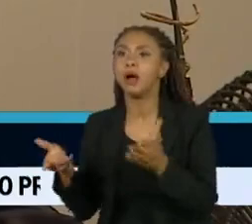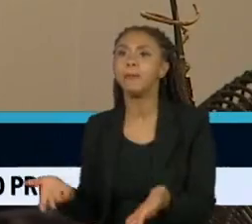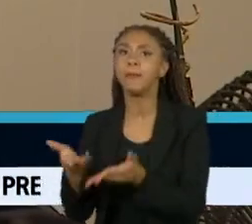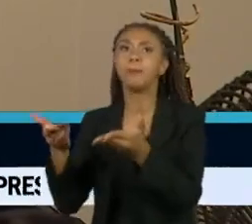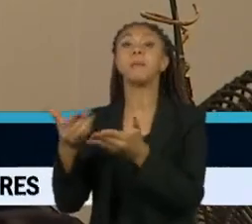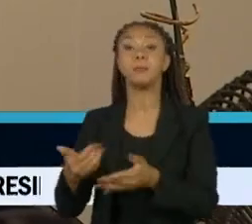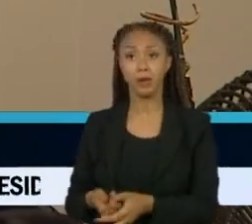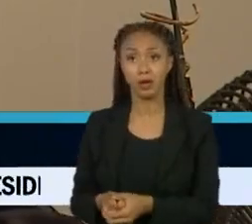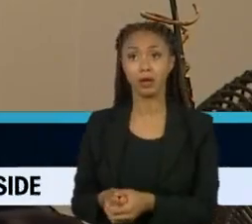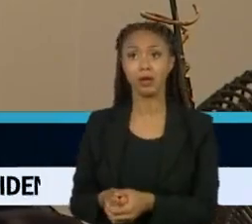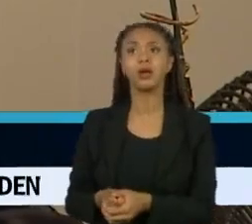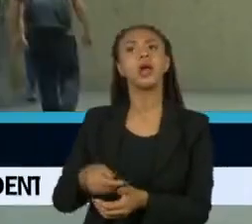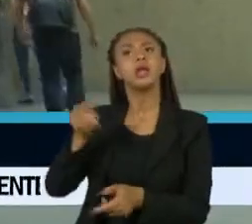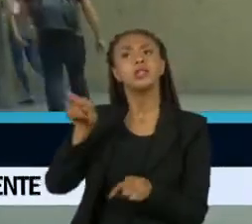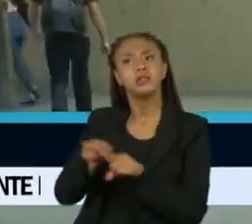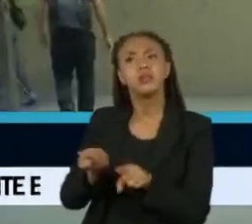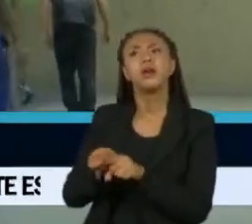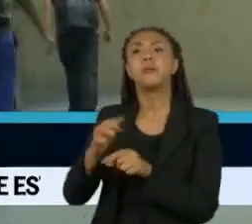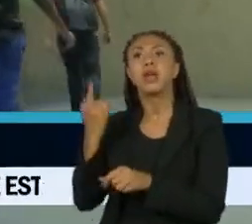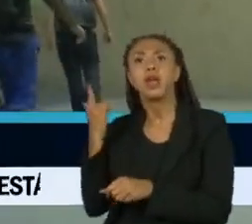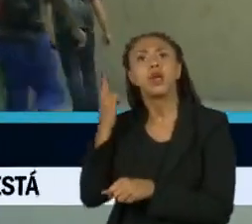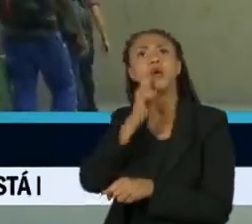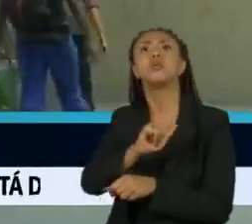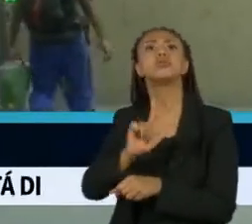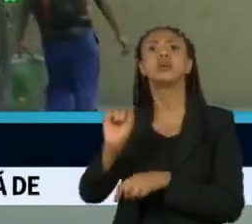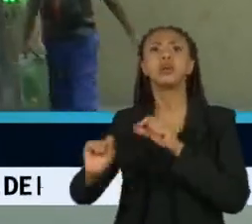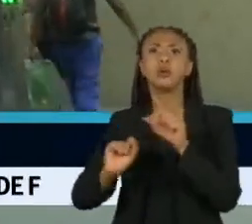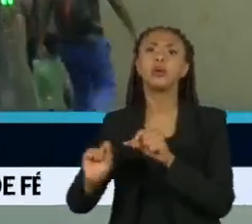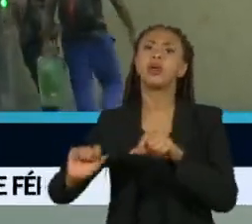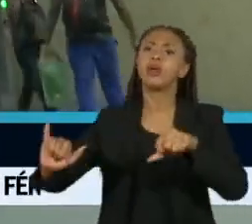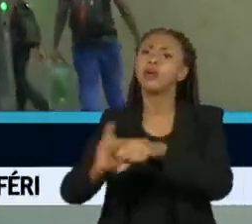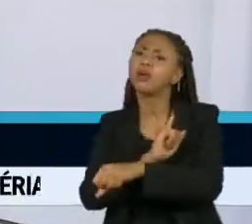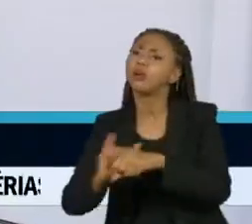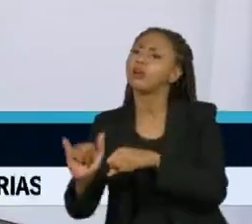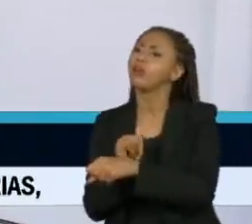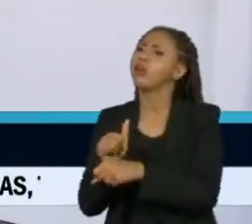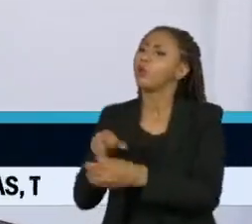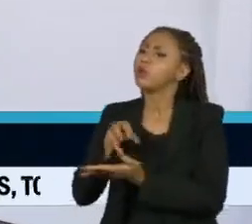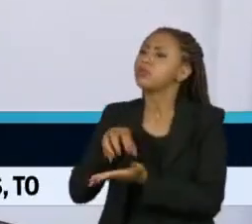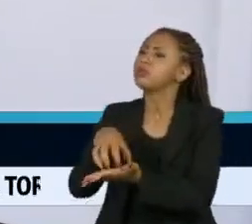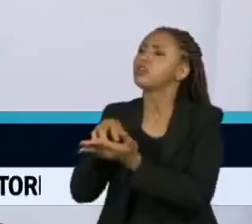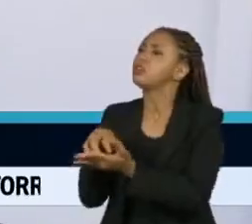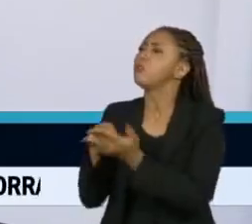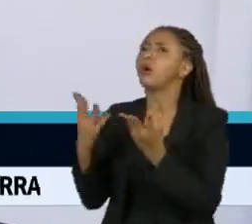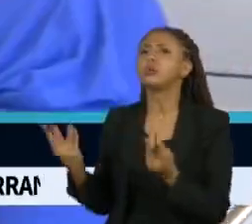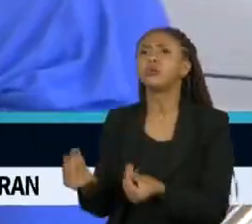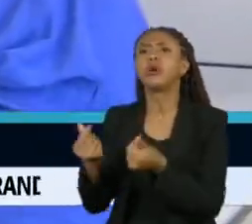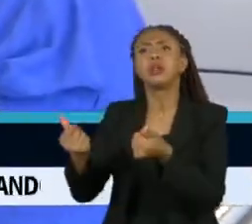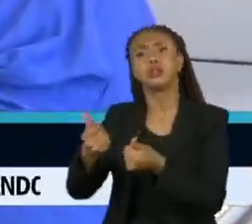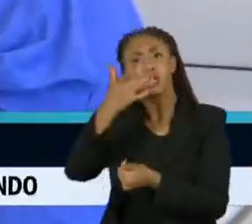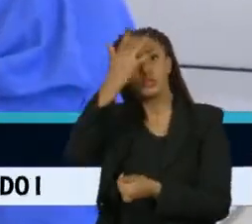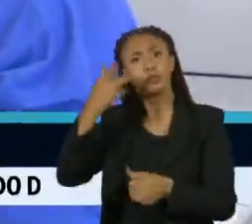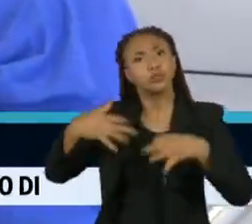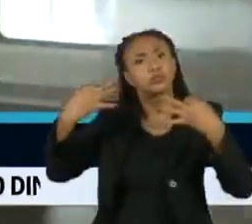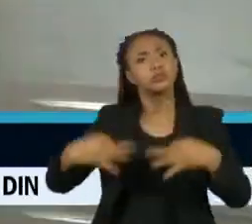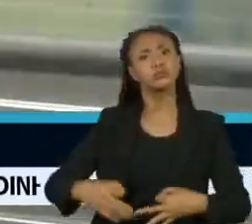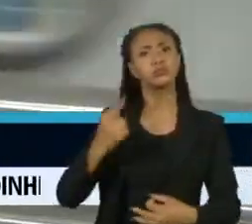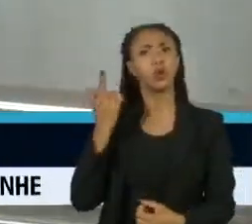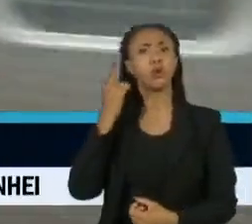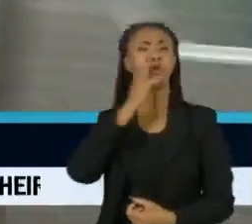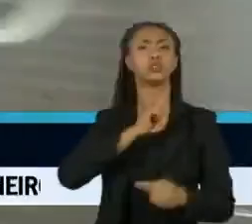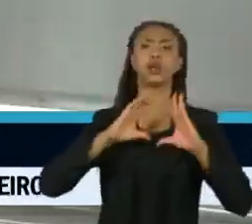fundos para você fazer isso. Você tem que tentar dar um transporte de qualidade para as pessoas poderem usar, com dignidade.